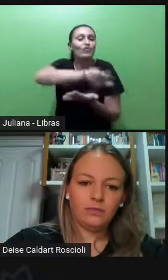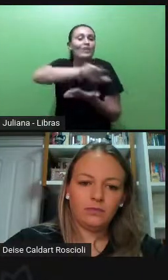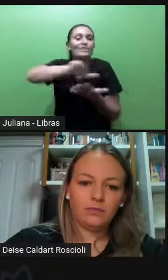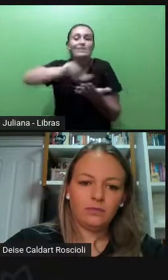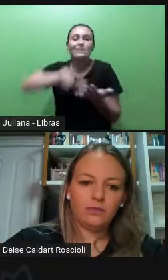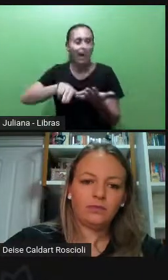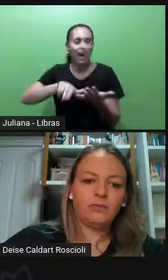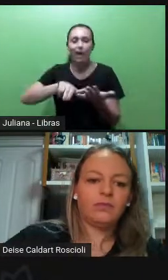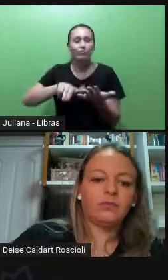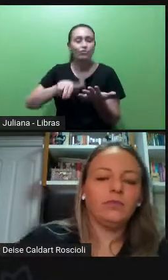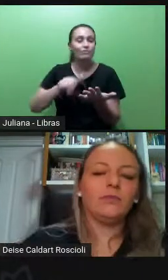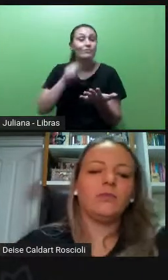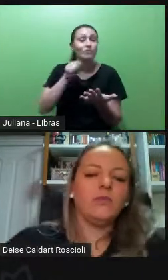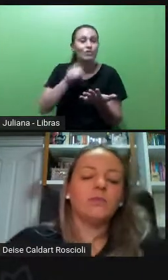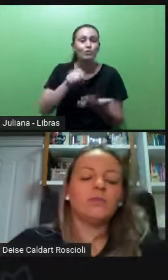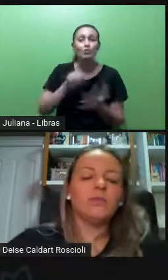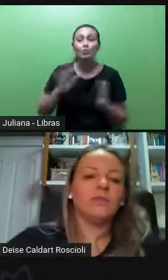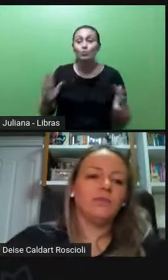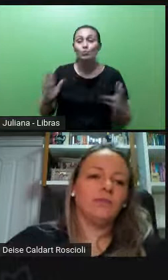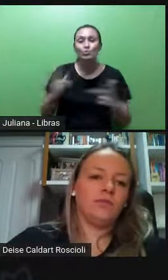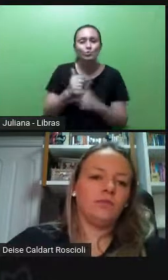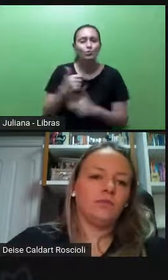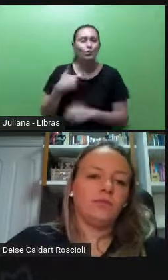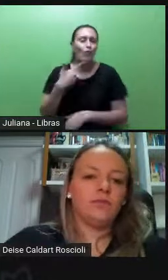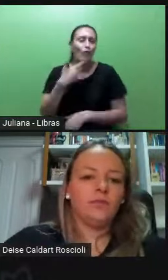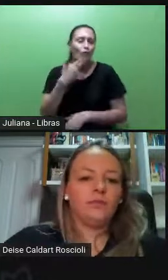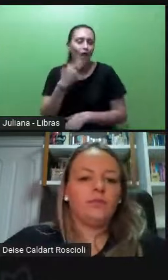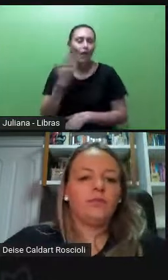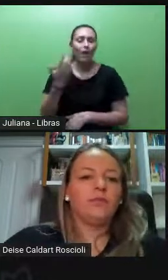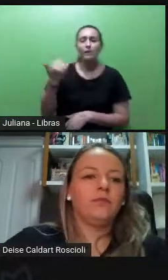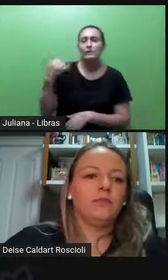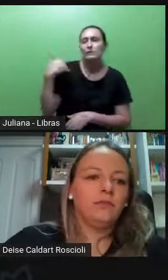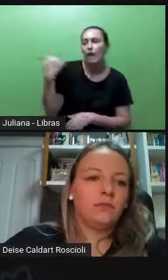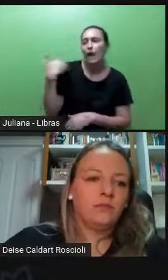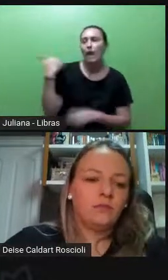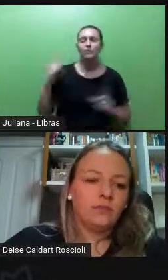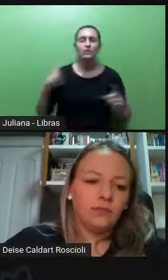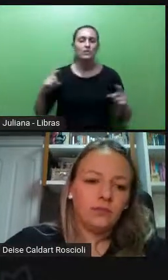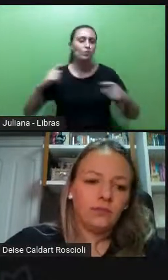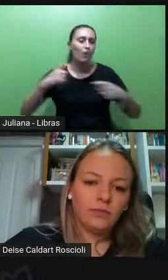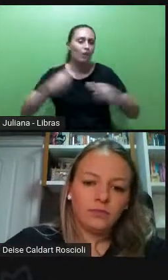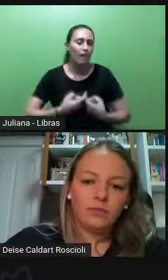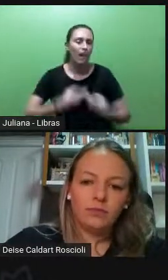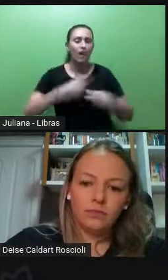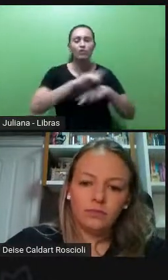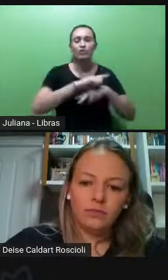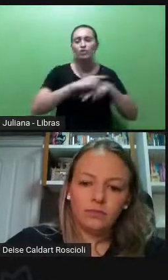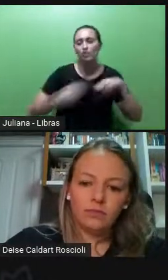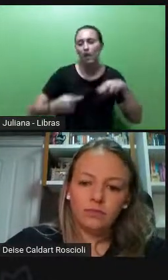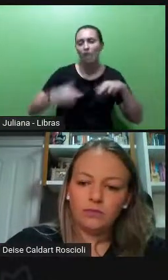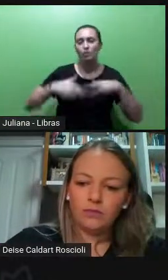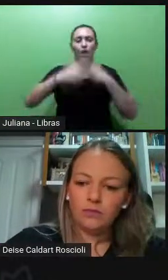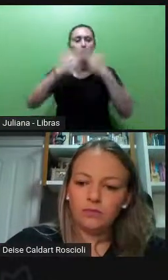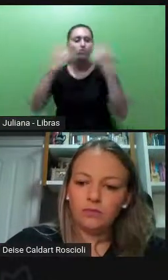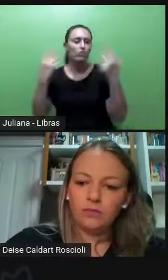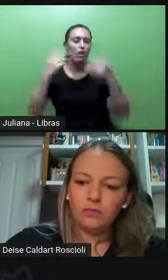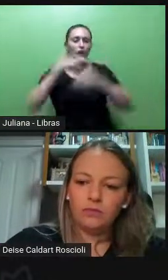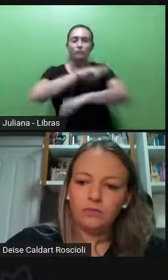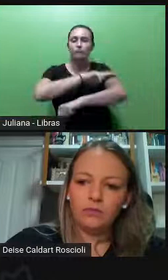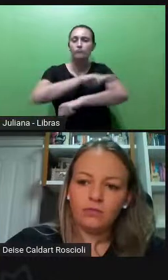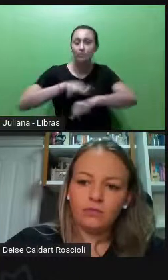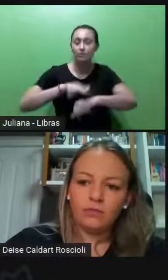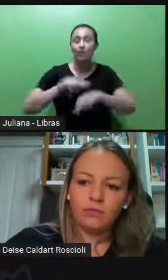disso tudo que eu falei para você, de idade, de gênero, sexualidade, raça, etnia, e pessoas com